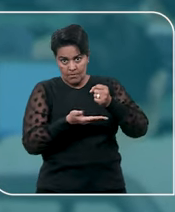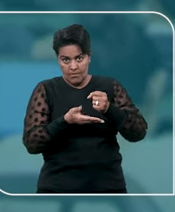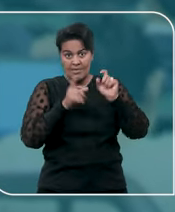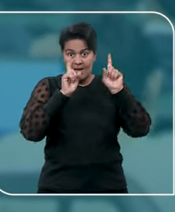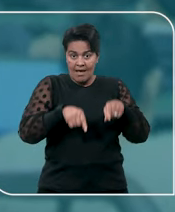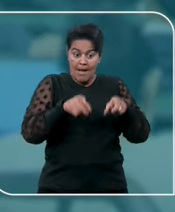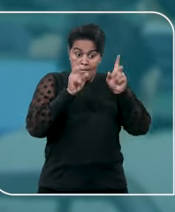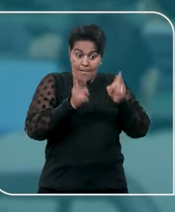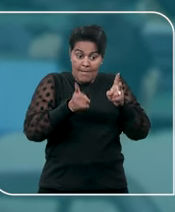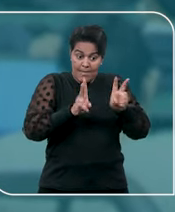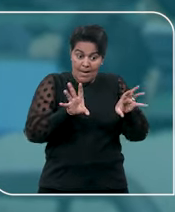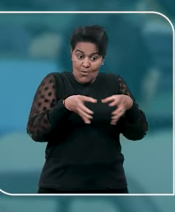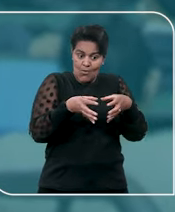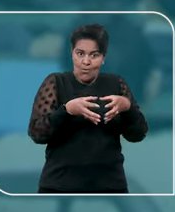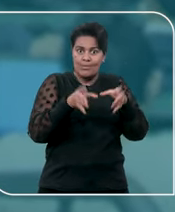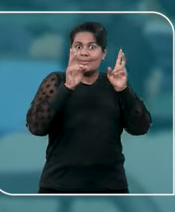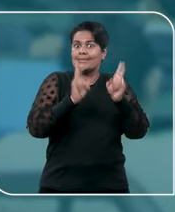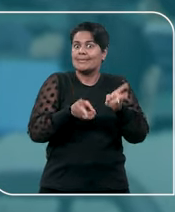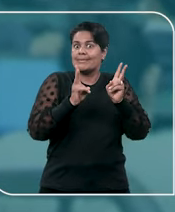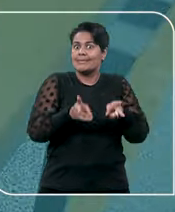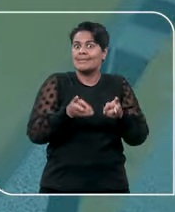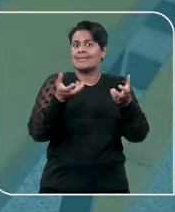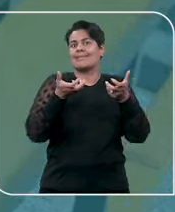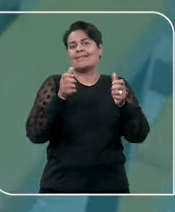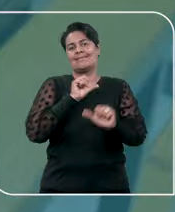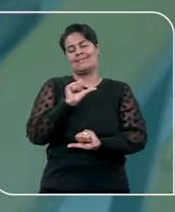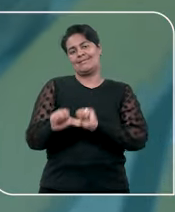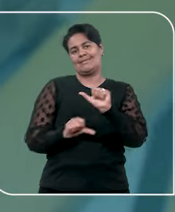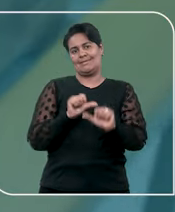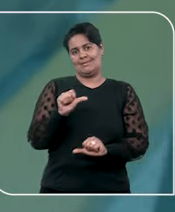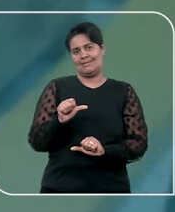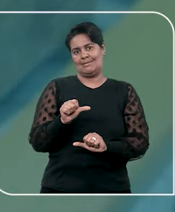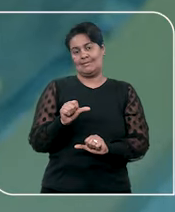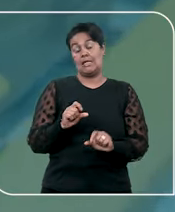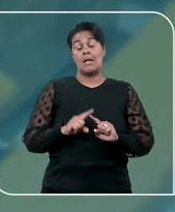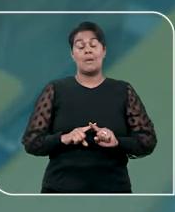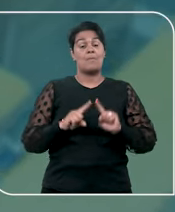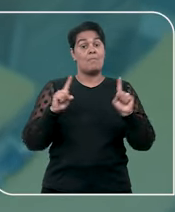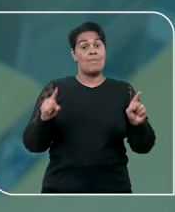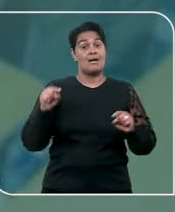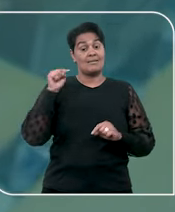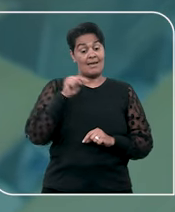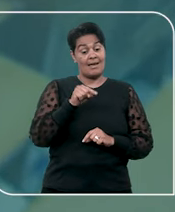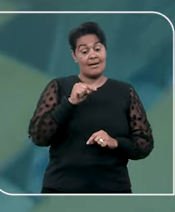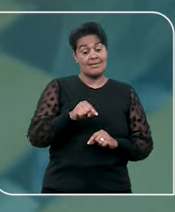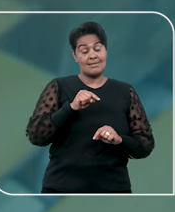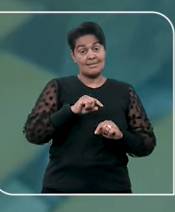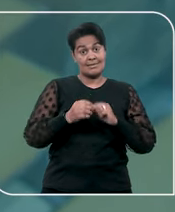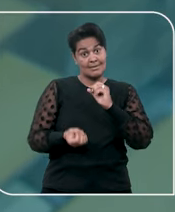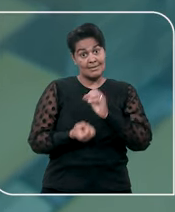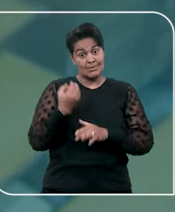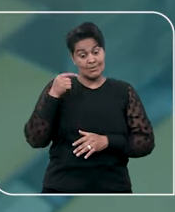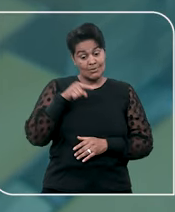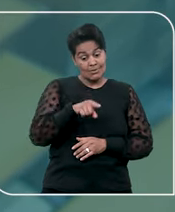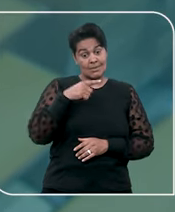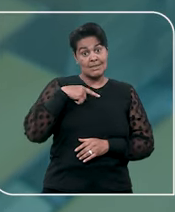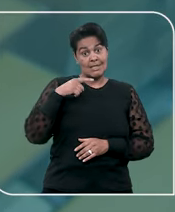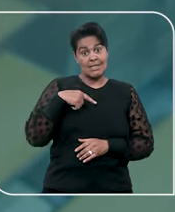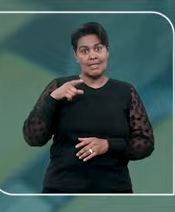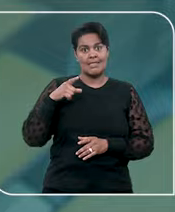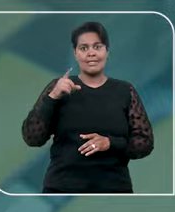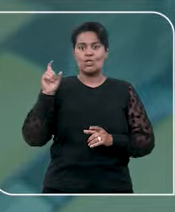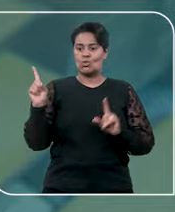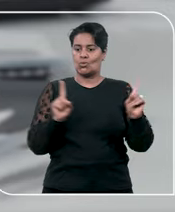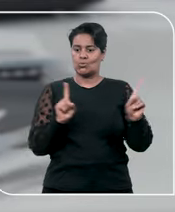turma que proferiu o acórdão que se quer alterar, desde que a composição tenha sofrido alteração em mais da metade dos seus